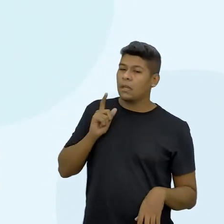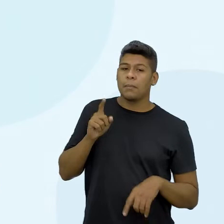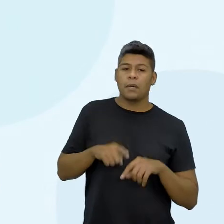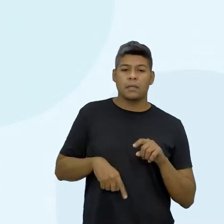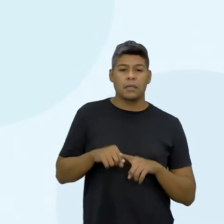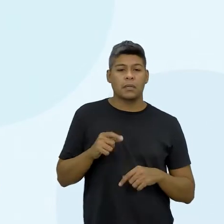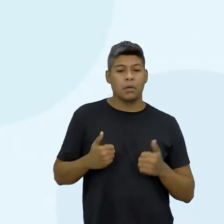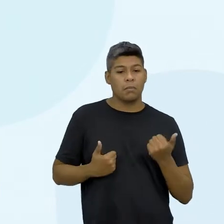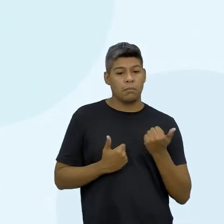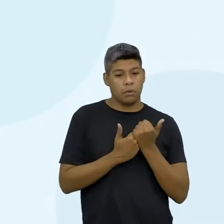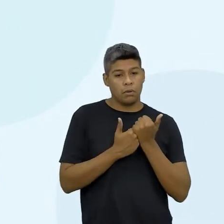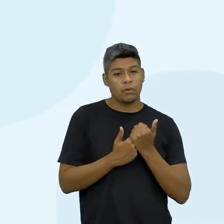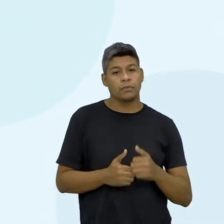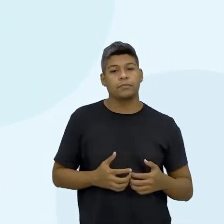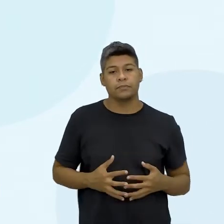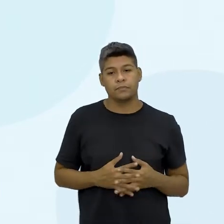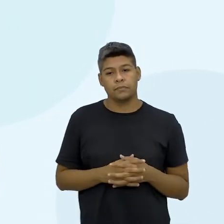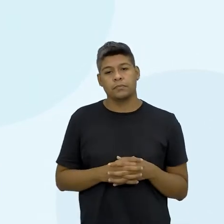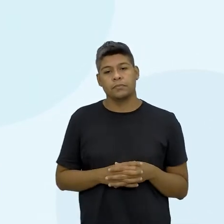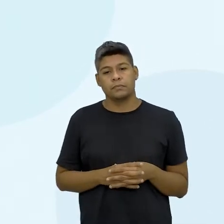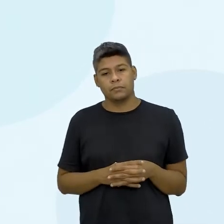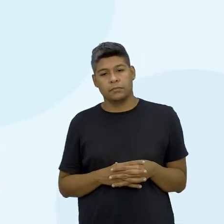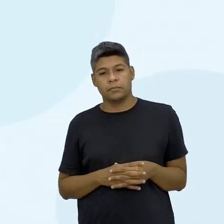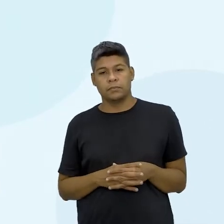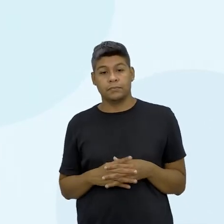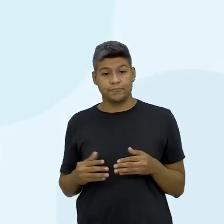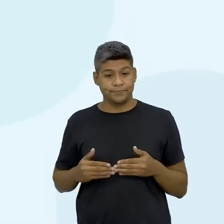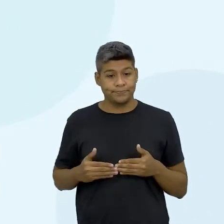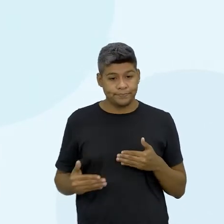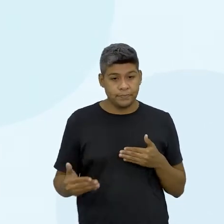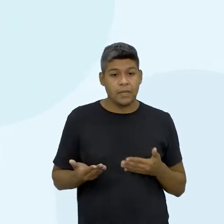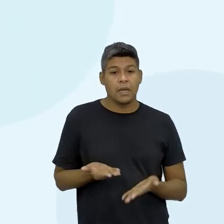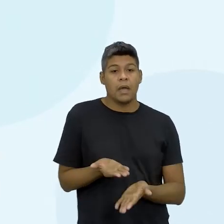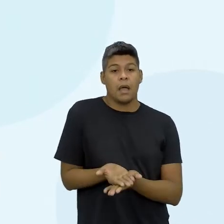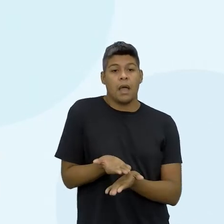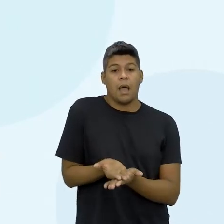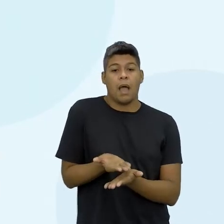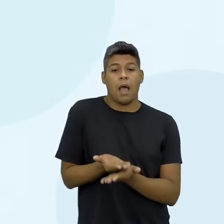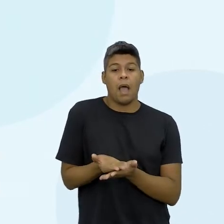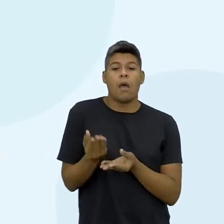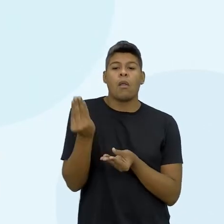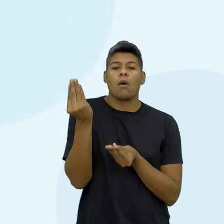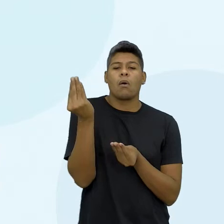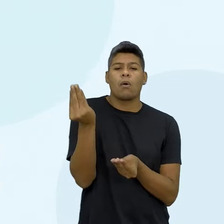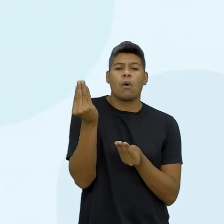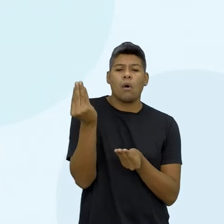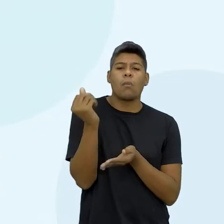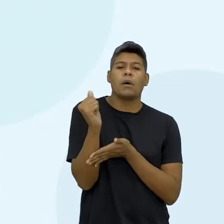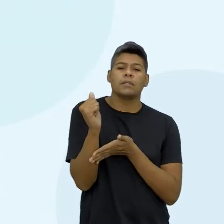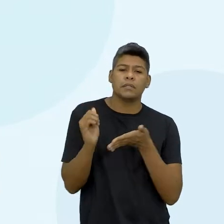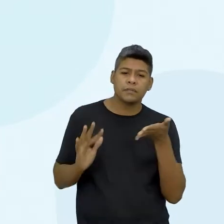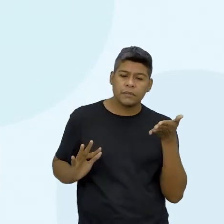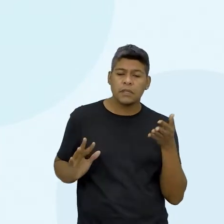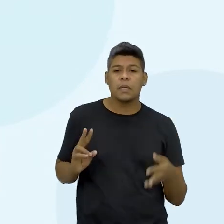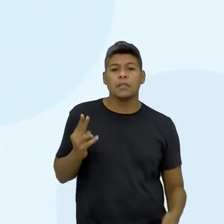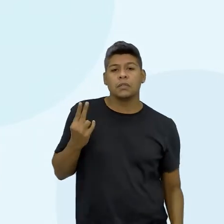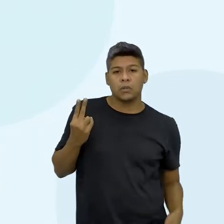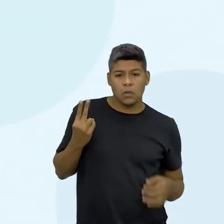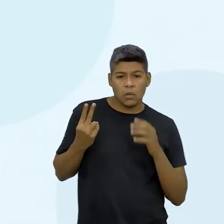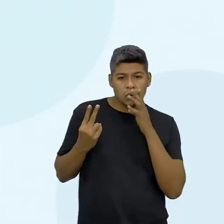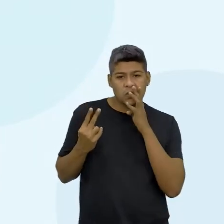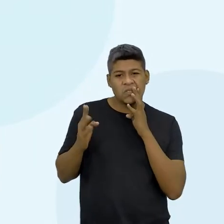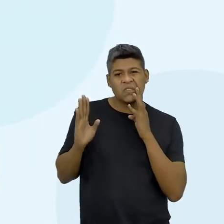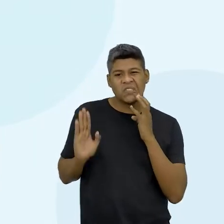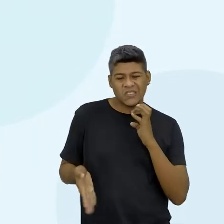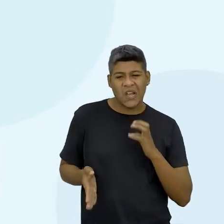E aí, pensando no que a gente vai dar, né? Nas próximas aulas, como que vai ser a atividade 2, então, a